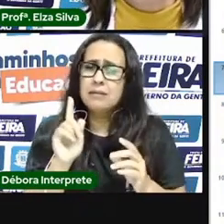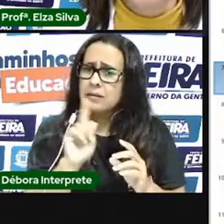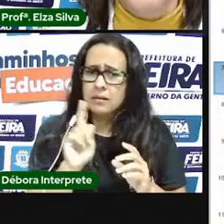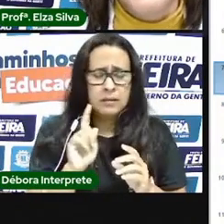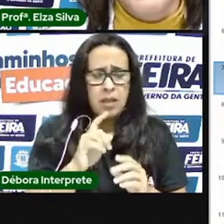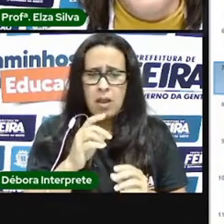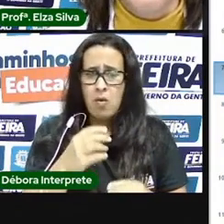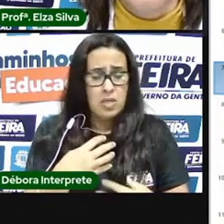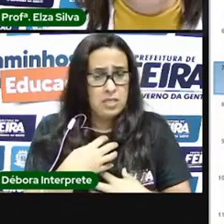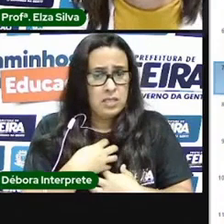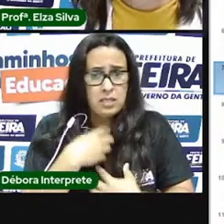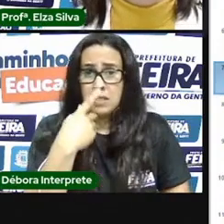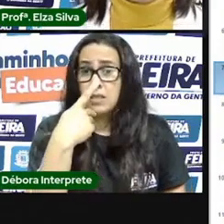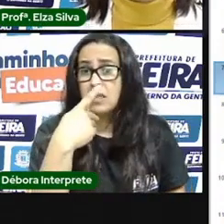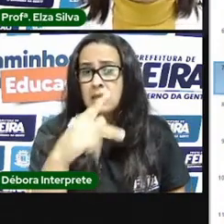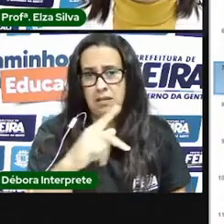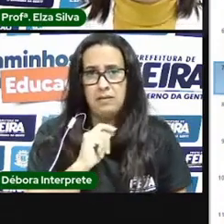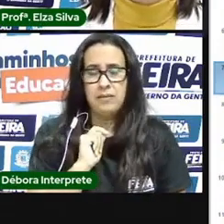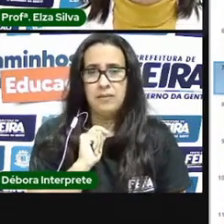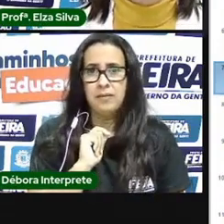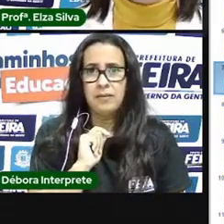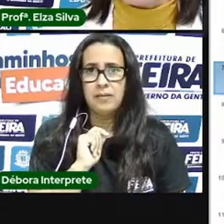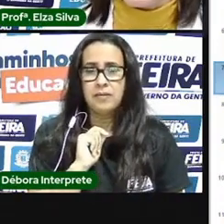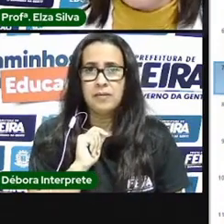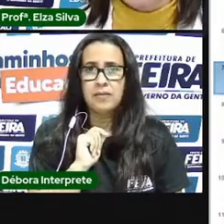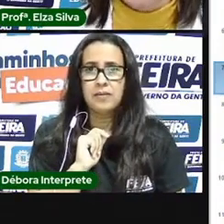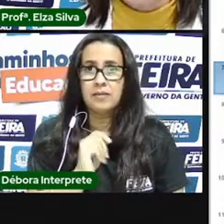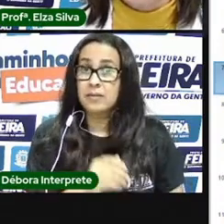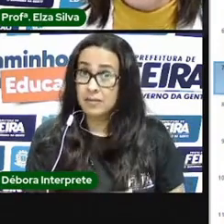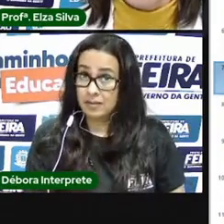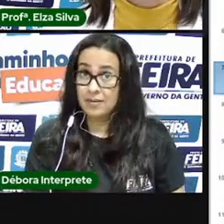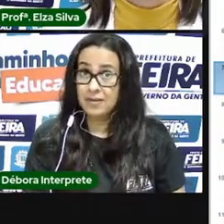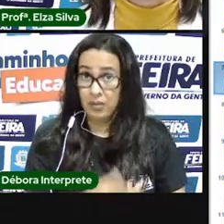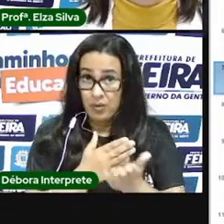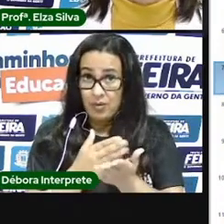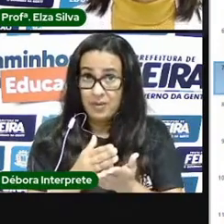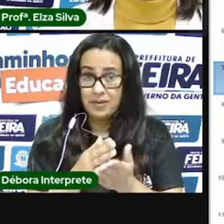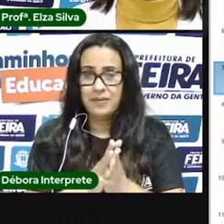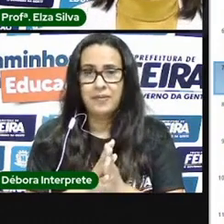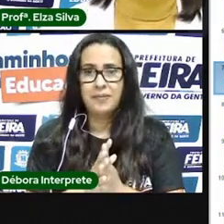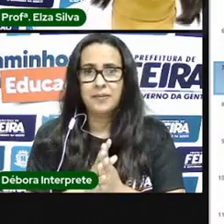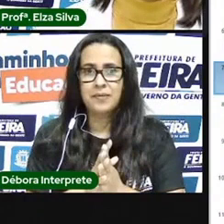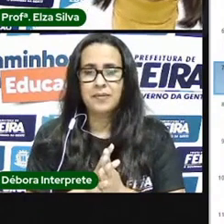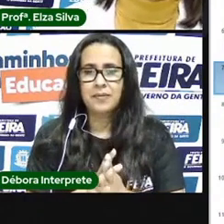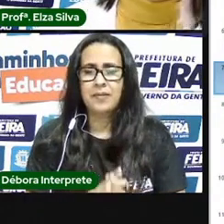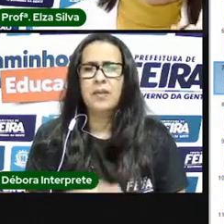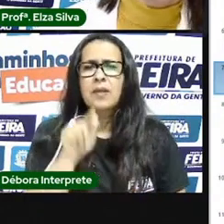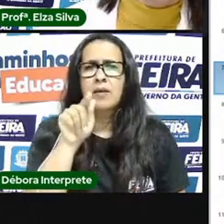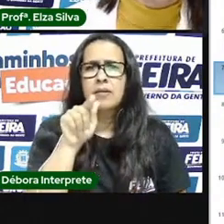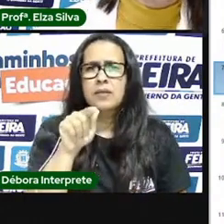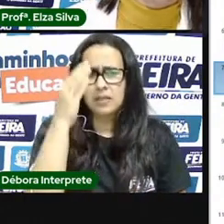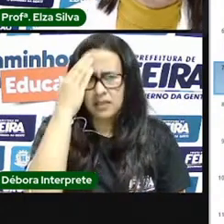expresse por escrito os seus pensamentos. Vamos lá? O que você entende por artes visuais?